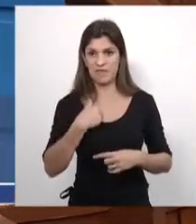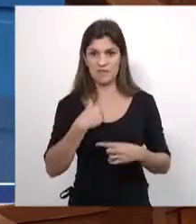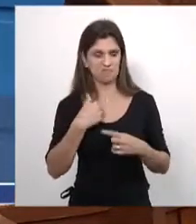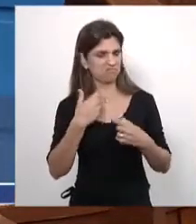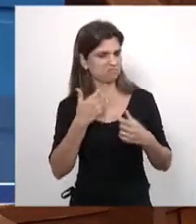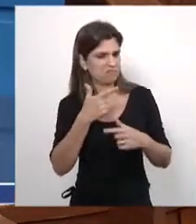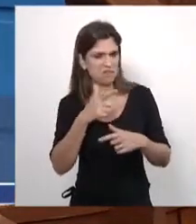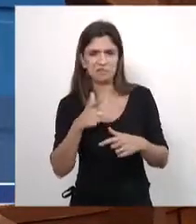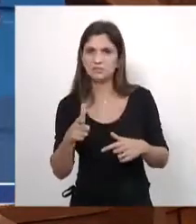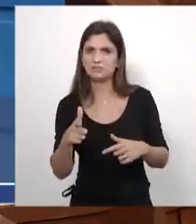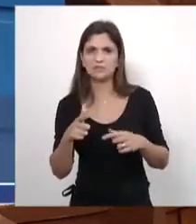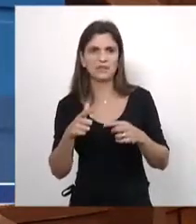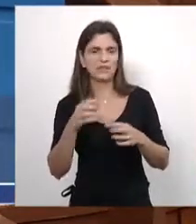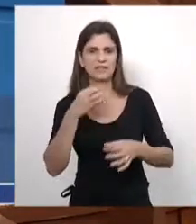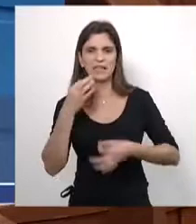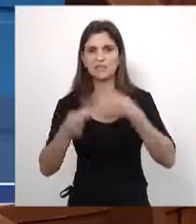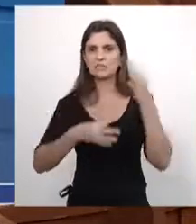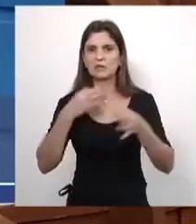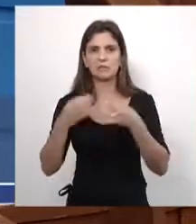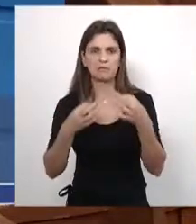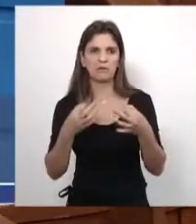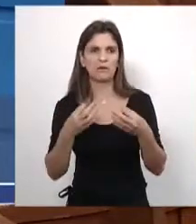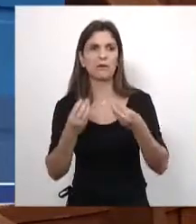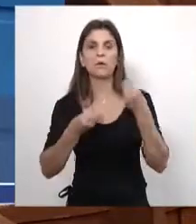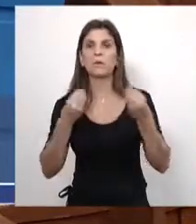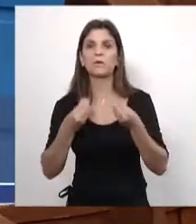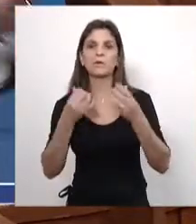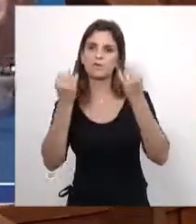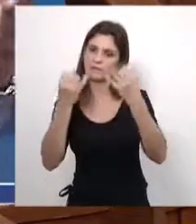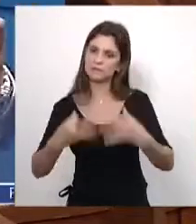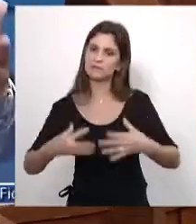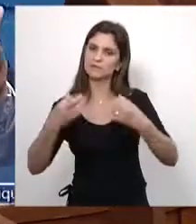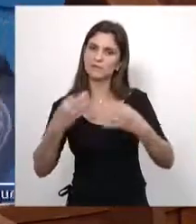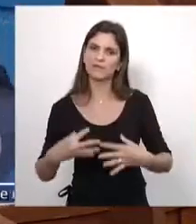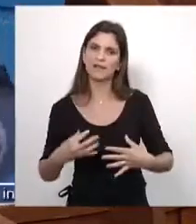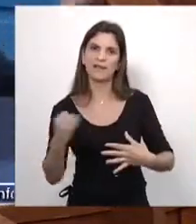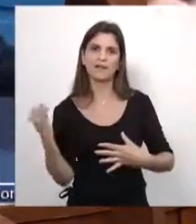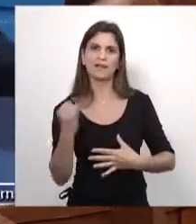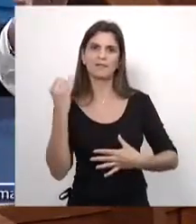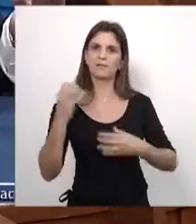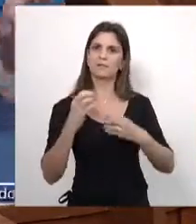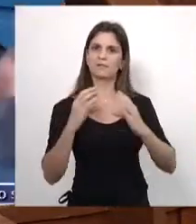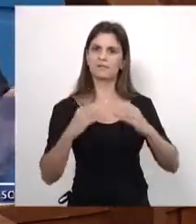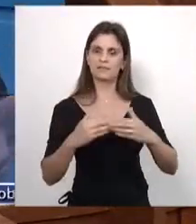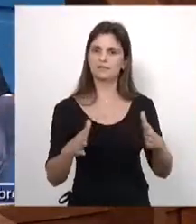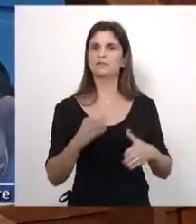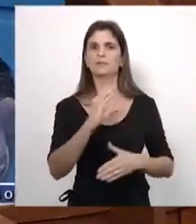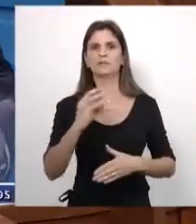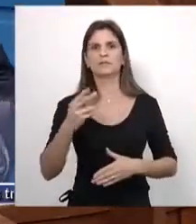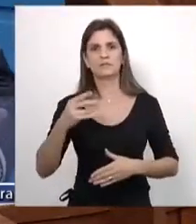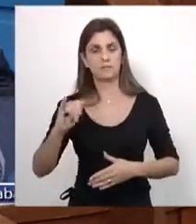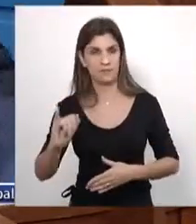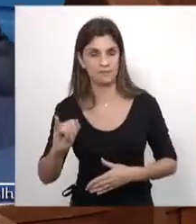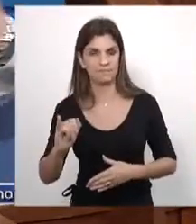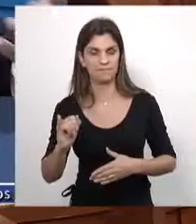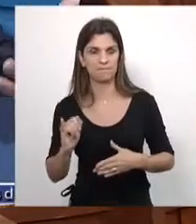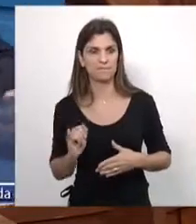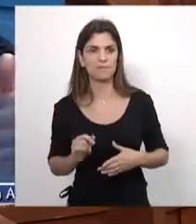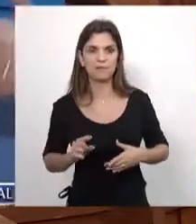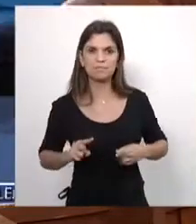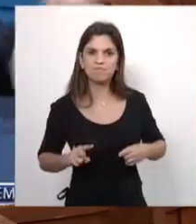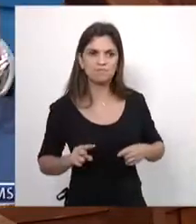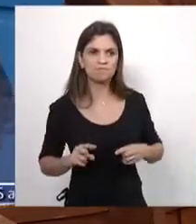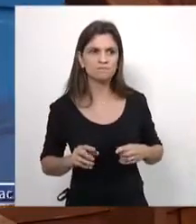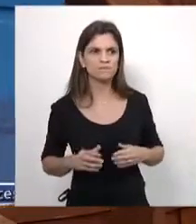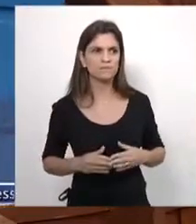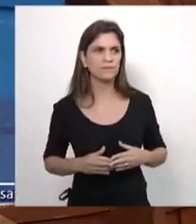posso usar os subterfúgios das escuras, das escusas da rede social para pressionar o parlamento, para dizer